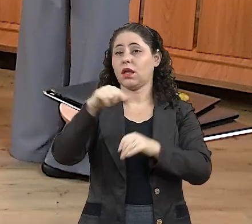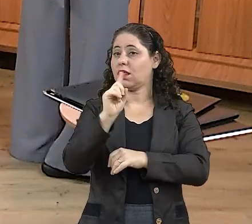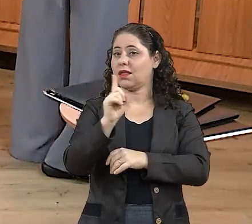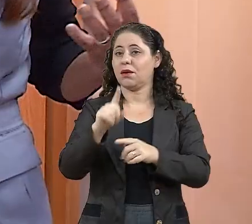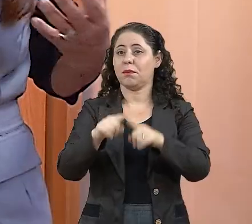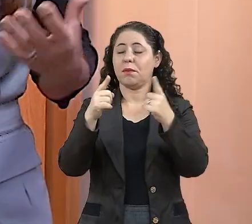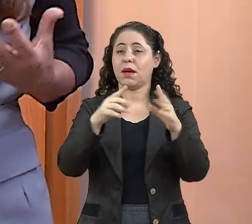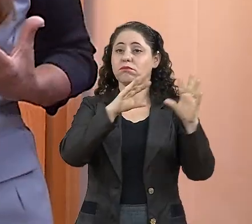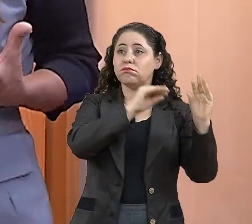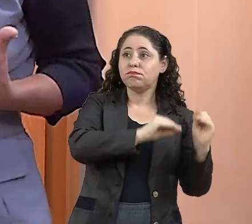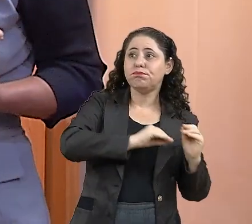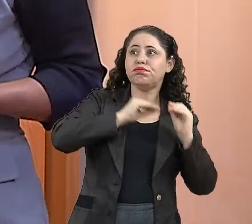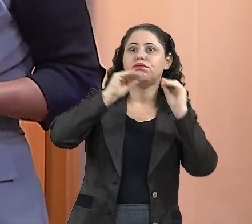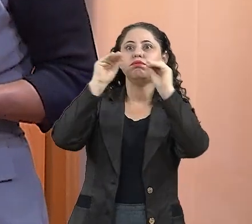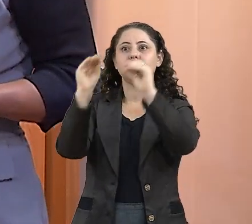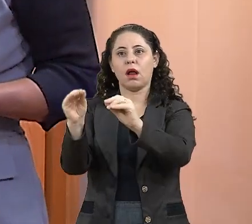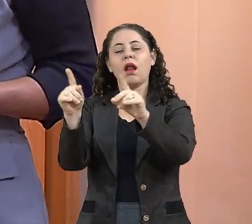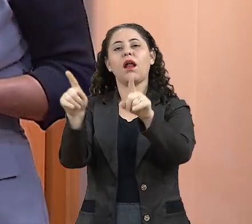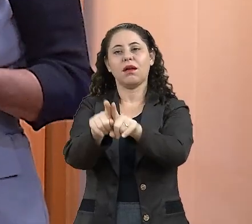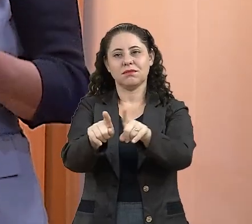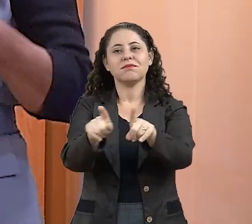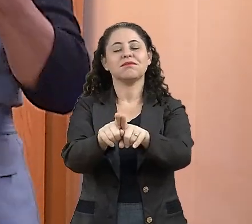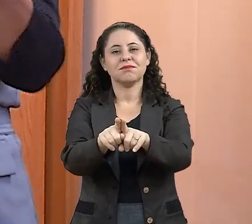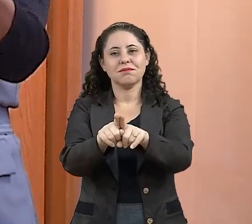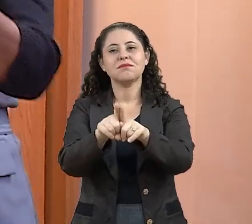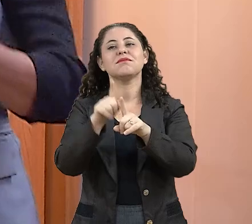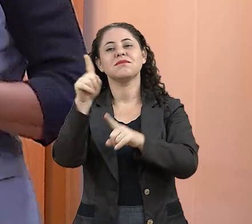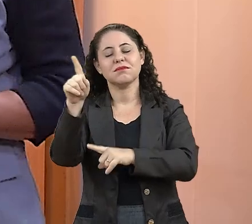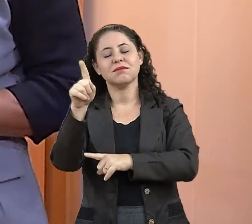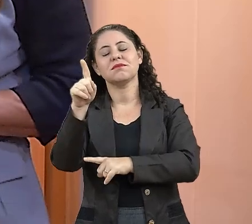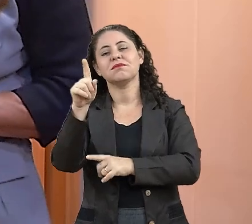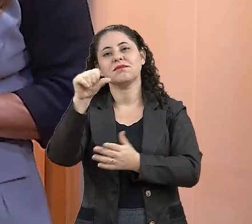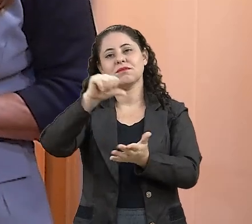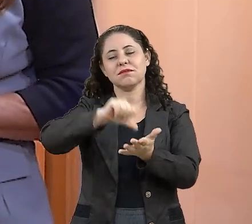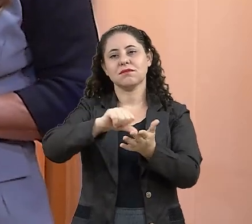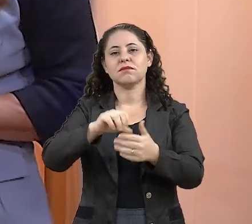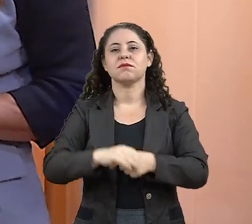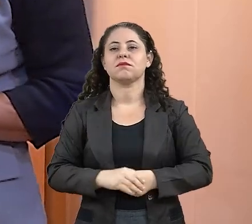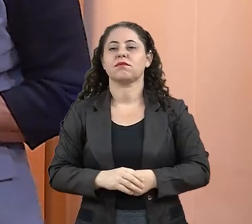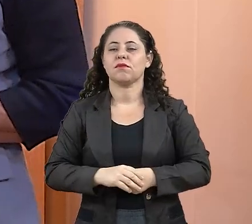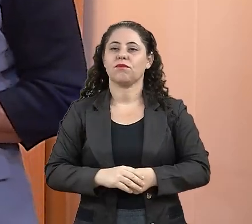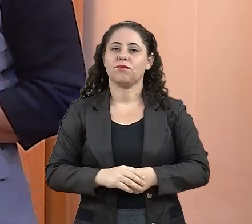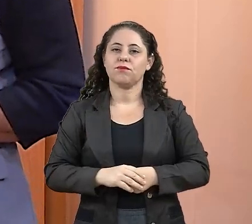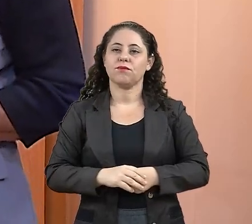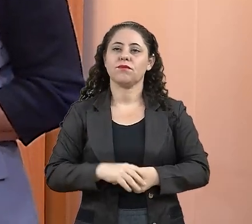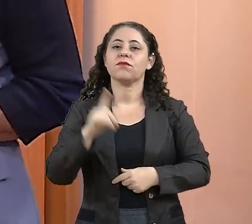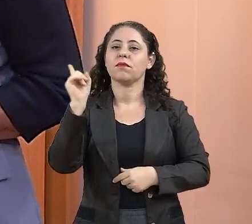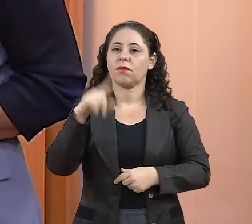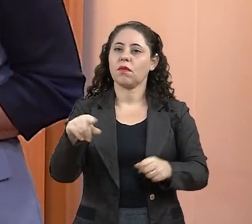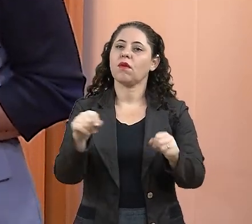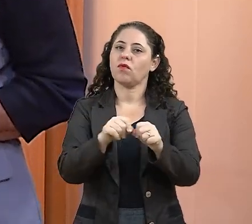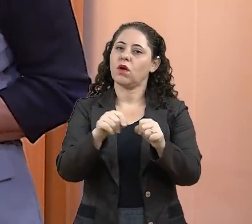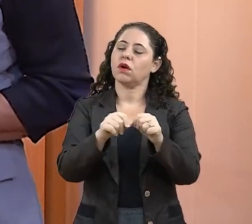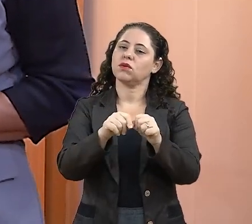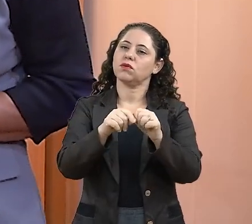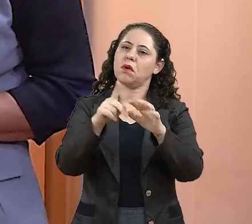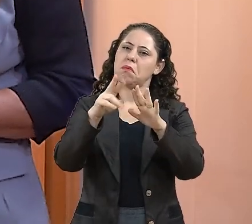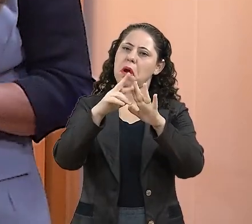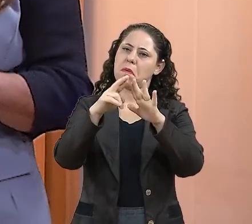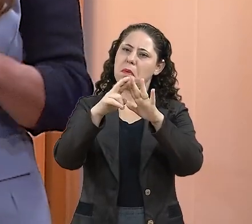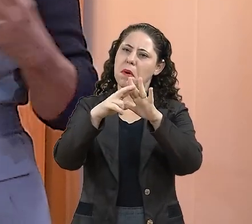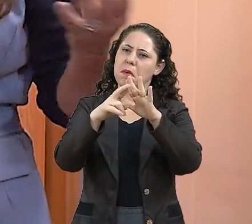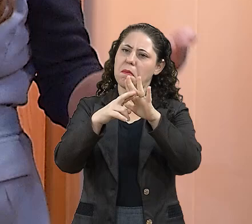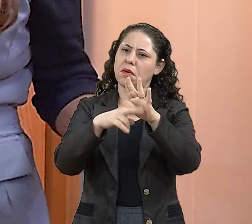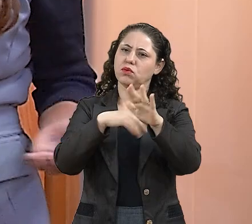parlamento é transferido nesse dia, né doutor? Sim. Lá para o centro de convenções. Então, é aplicado todo um protocolo